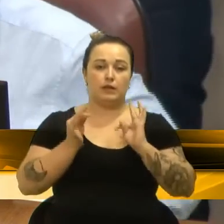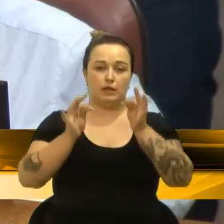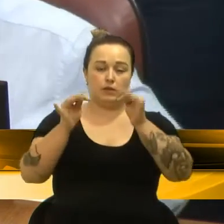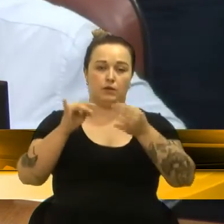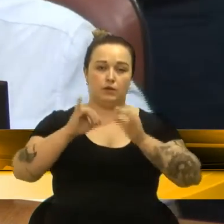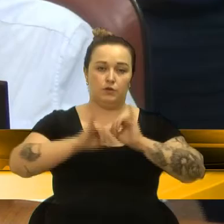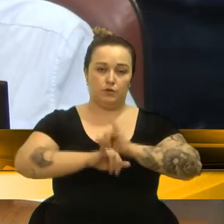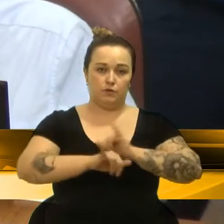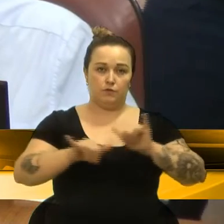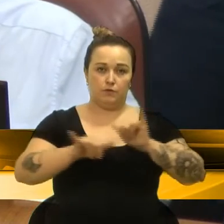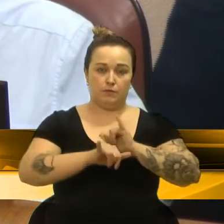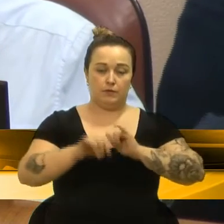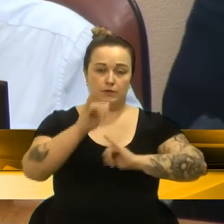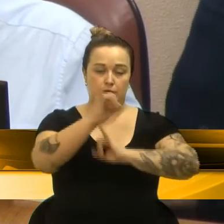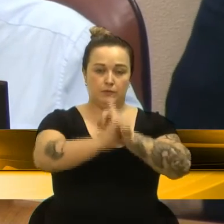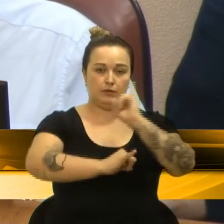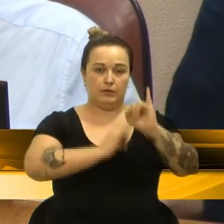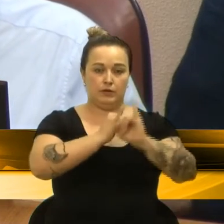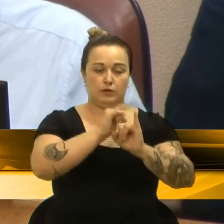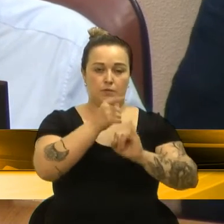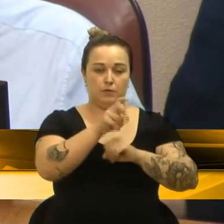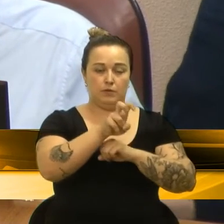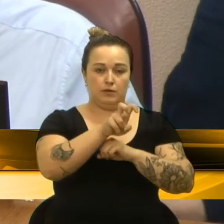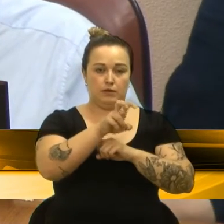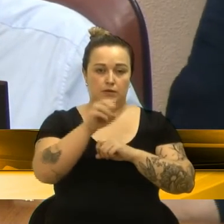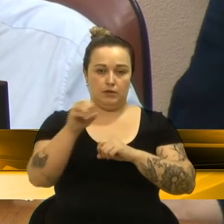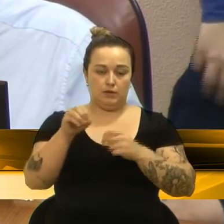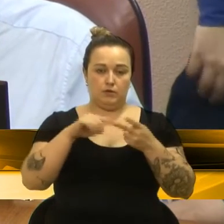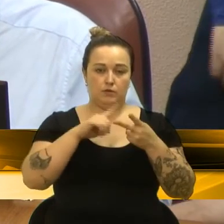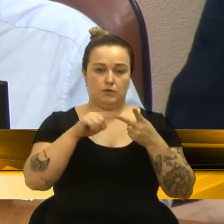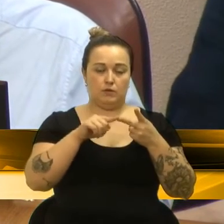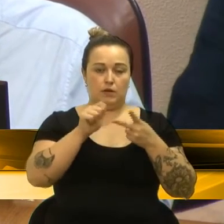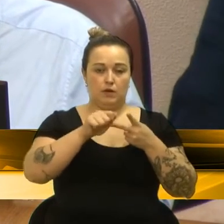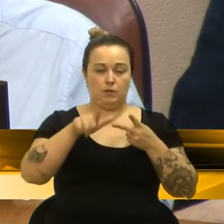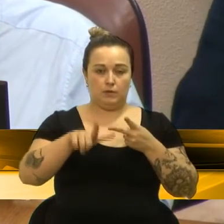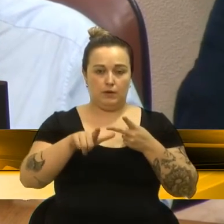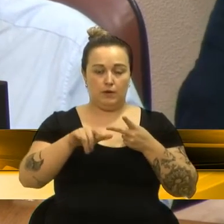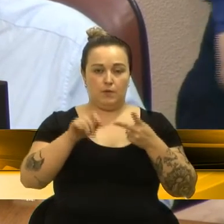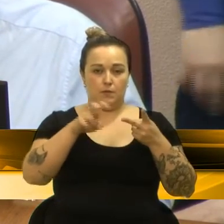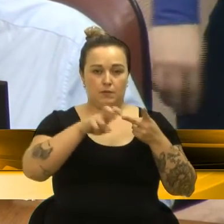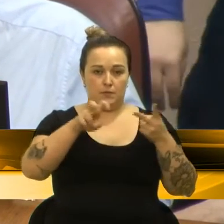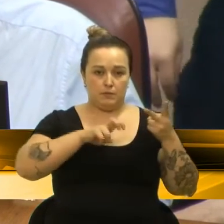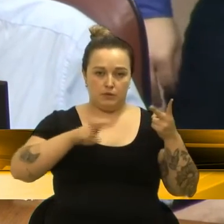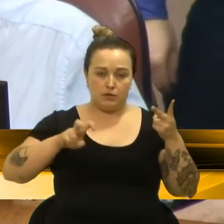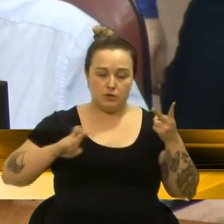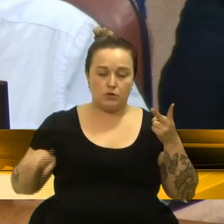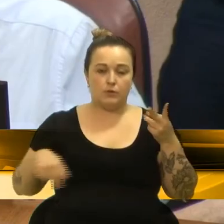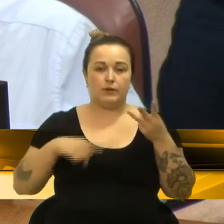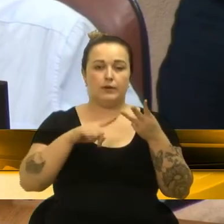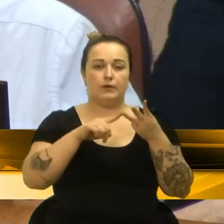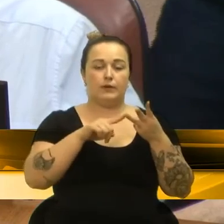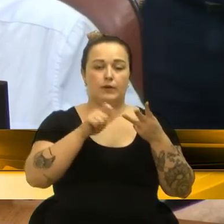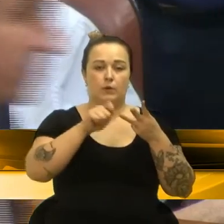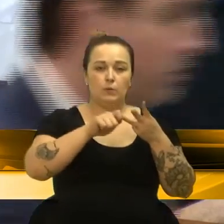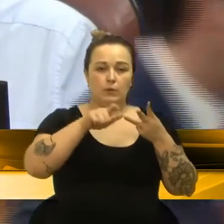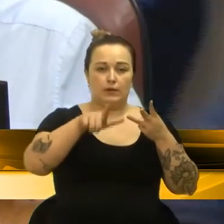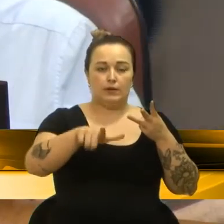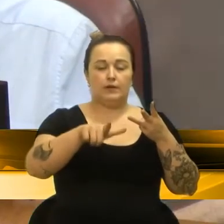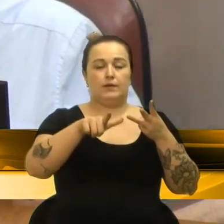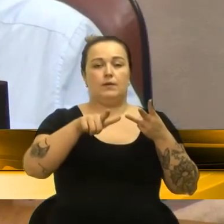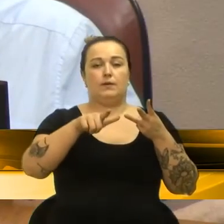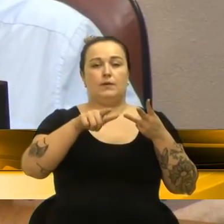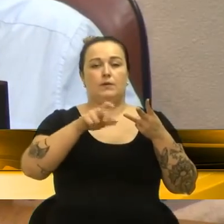internet 1.500, locação de impressoras 8.495,80, locação de softwares